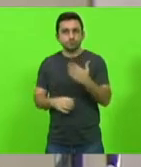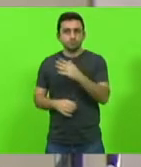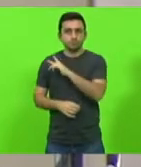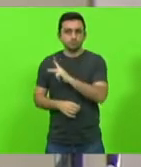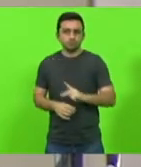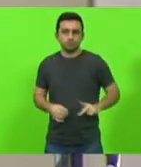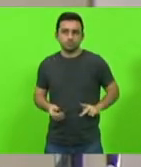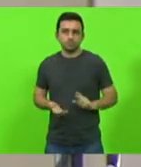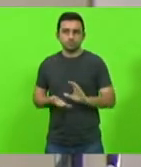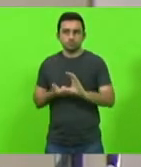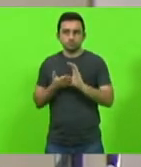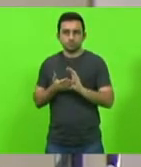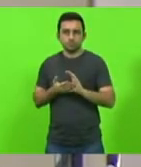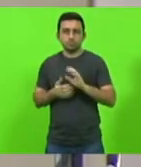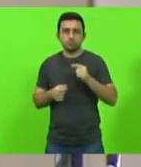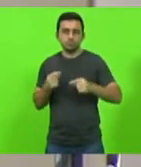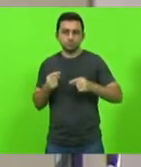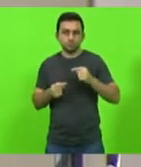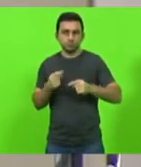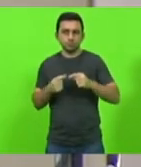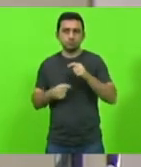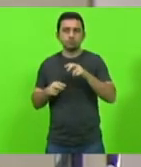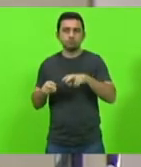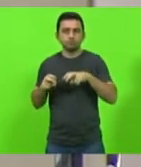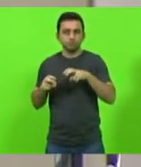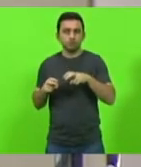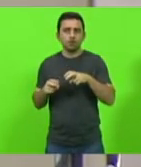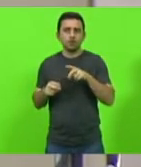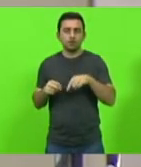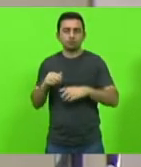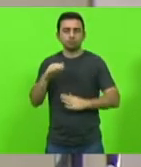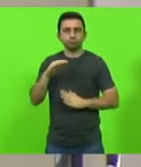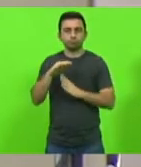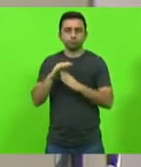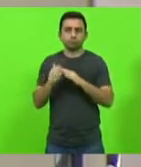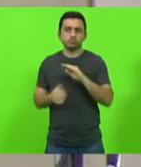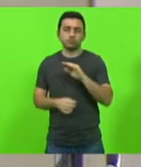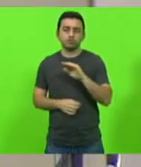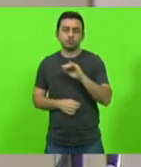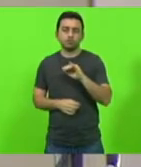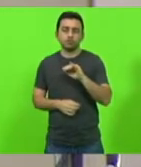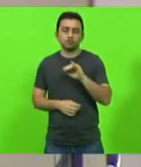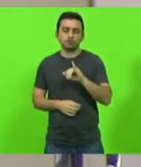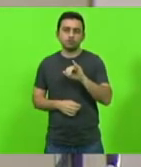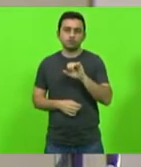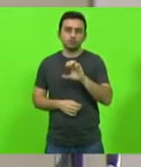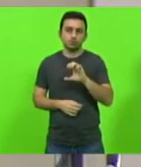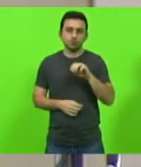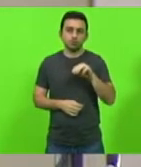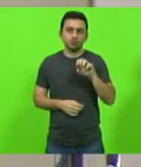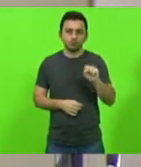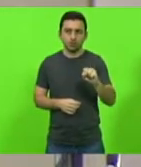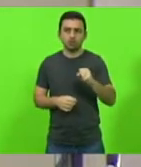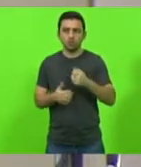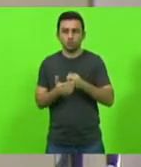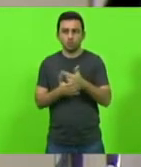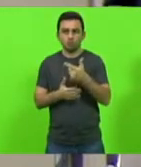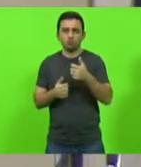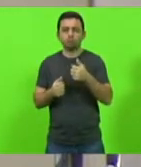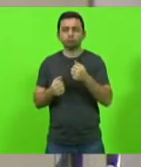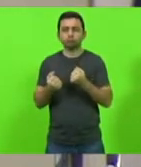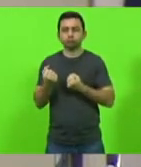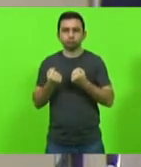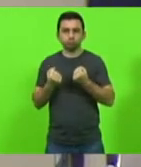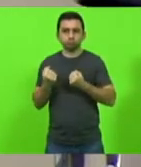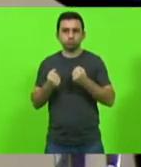conselho nacional de políticas fazendárias pelo aumento do teto de isenção do ICMS na compra de veículos automotores por pessoas com deficiência em